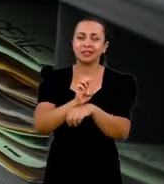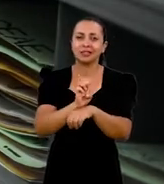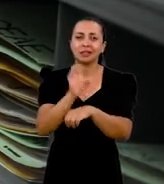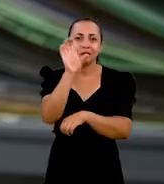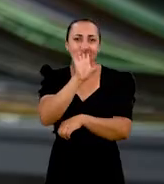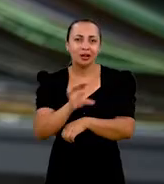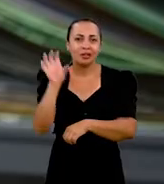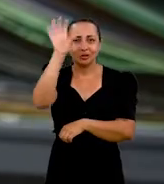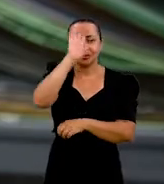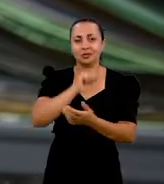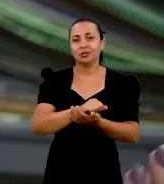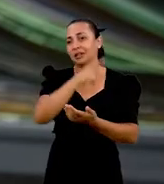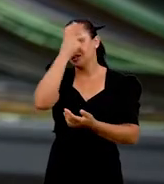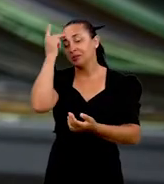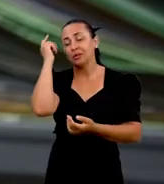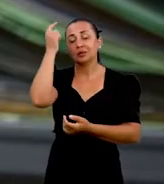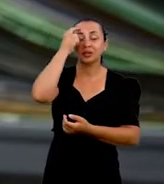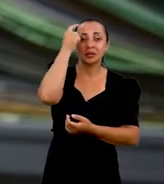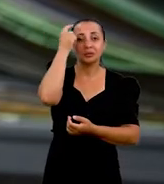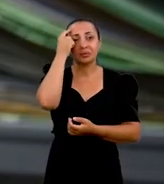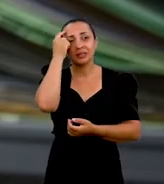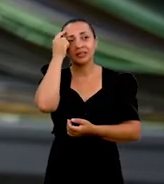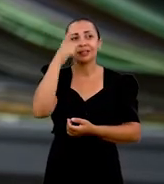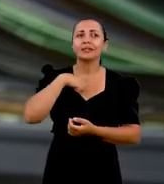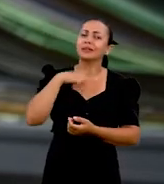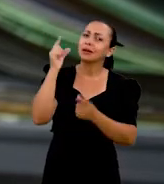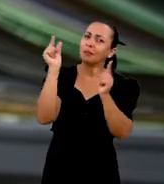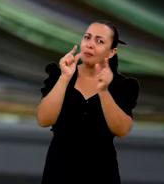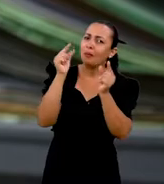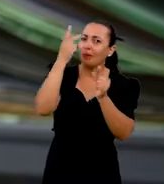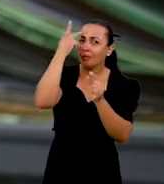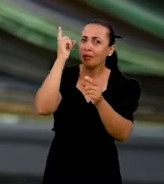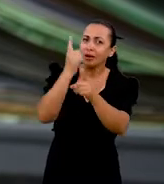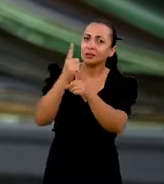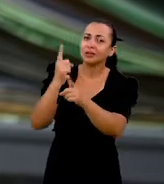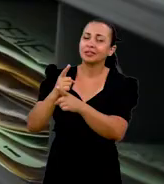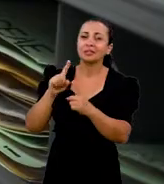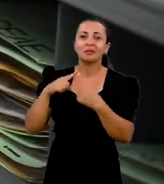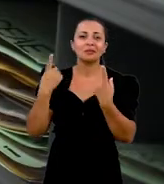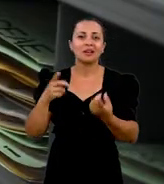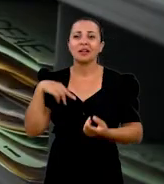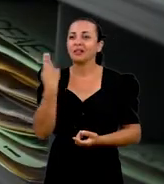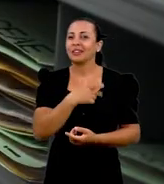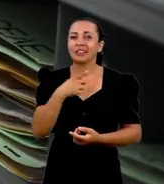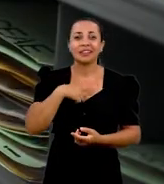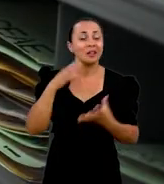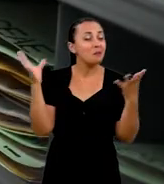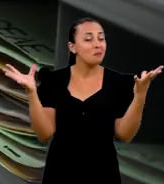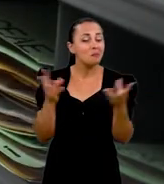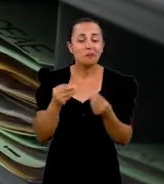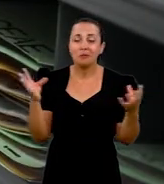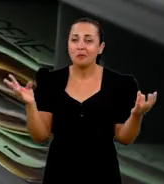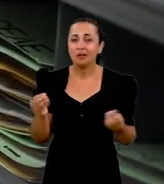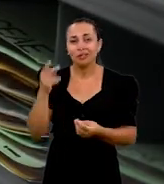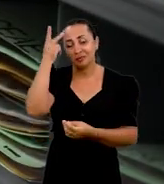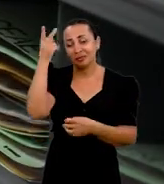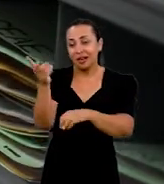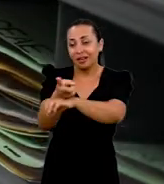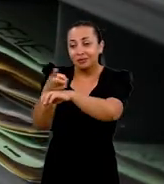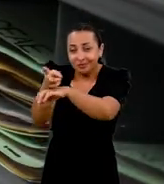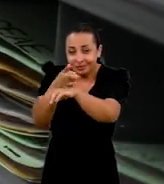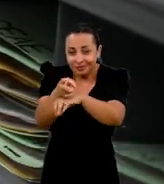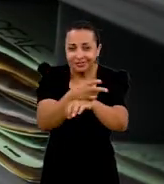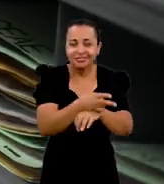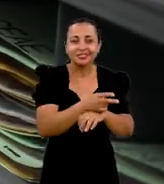federação. E, às vezes, as pessoas pensam que há pouco a se descobrir. Mas nós temos ainda muito a